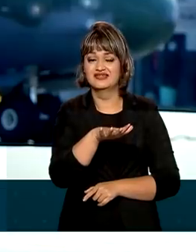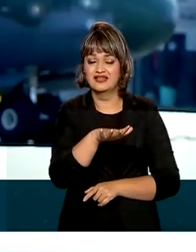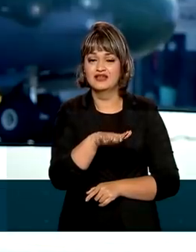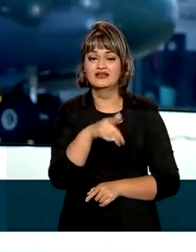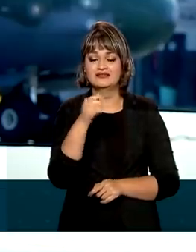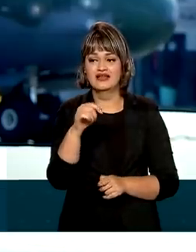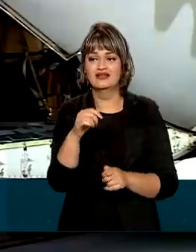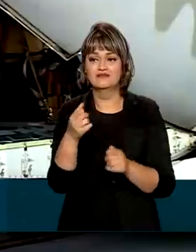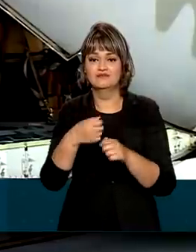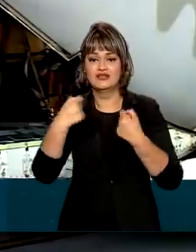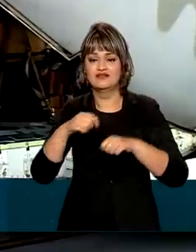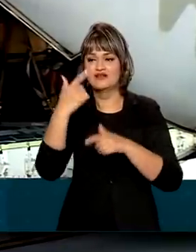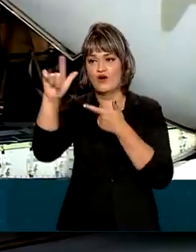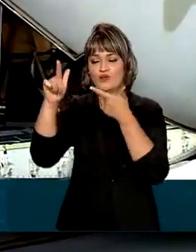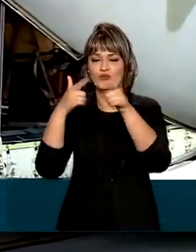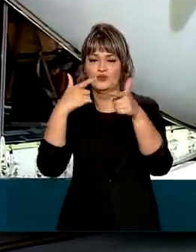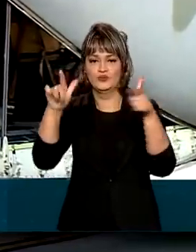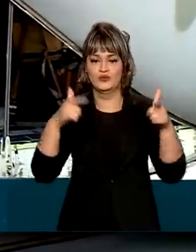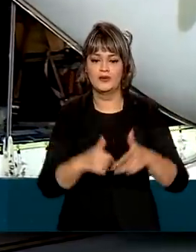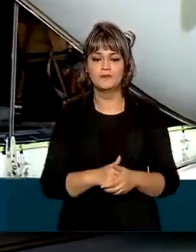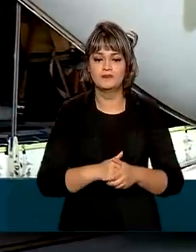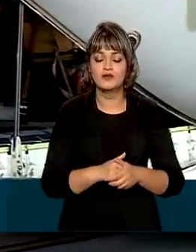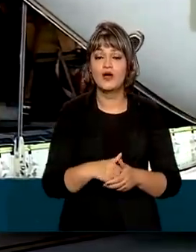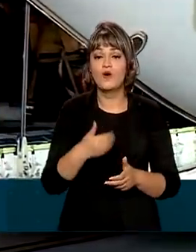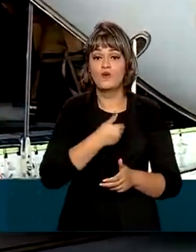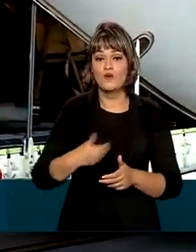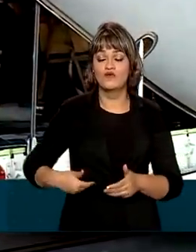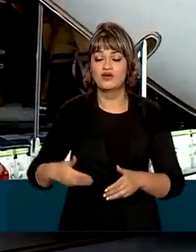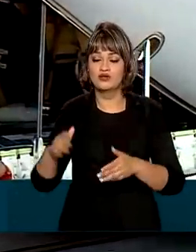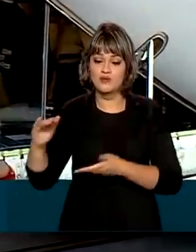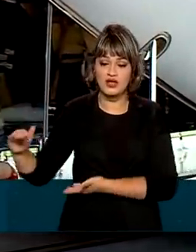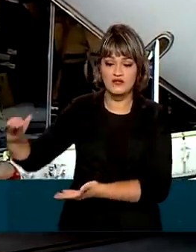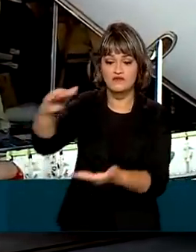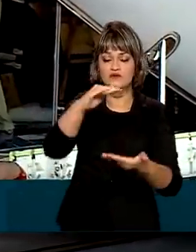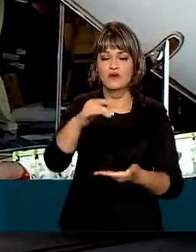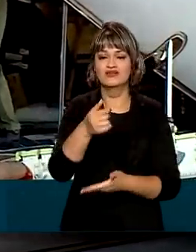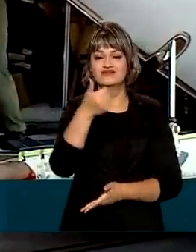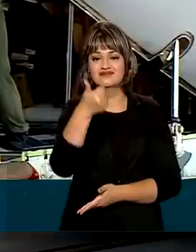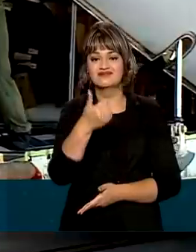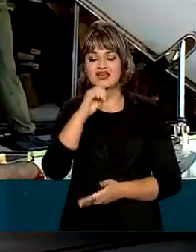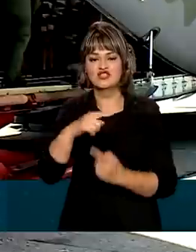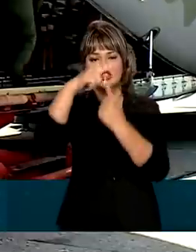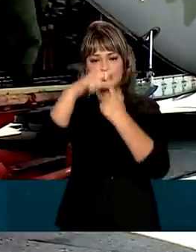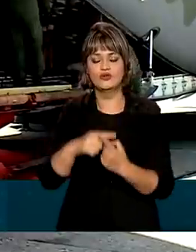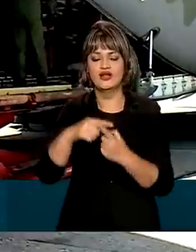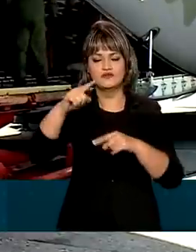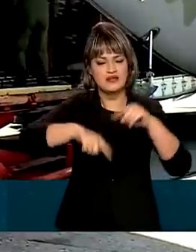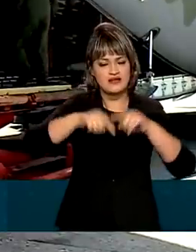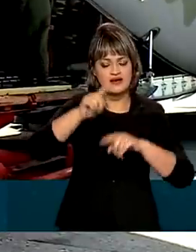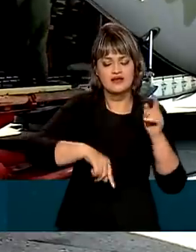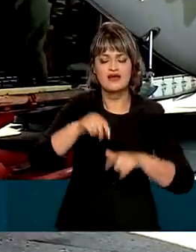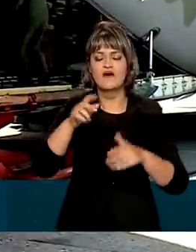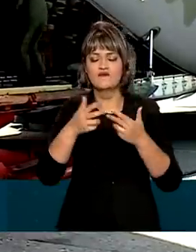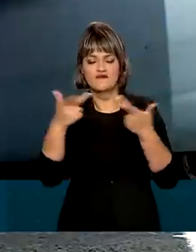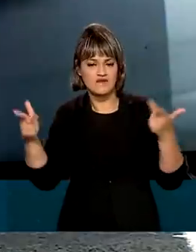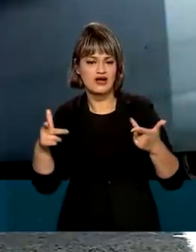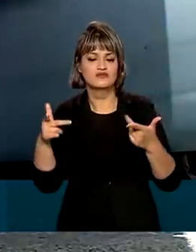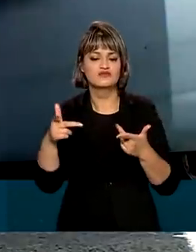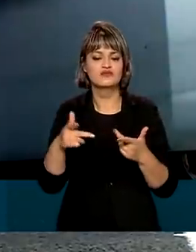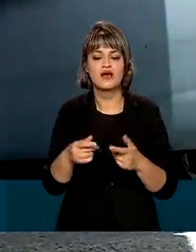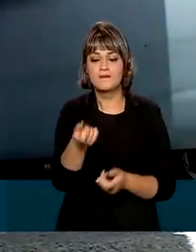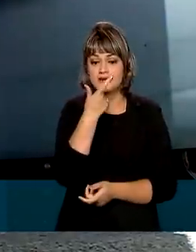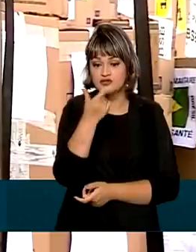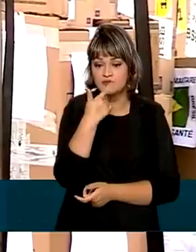abranger outros aspectos também. O governo brasileiro enviou ainda mais de 10 toneladas de materiais, equipamentos de emergência,